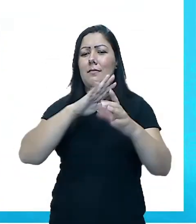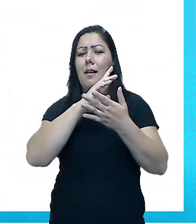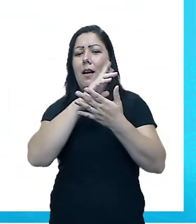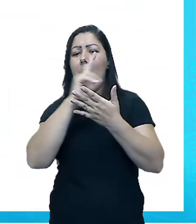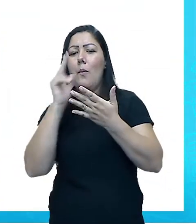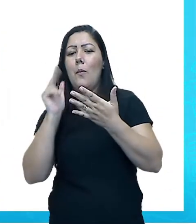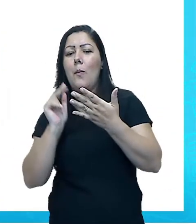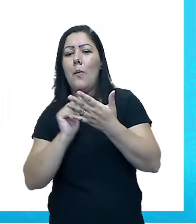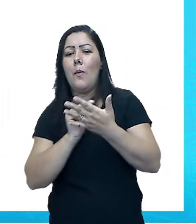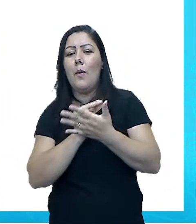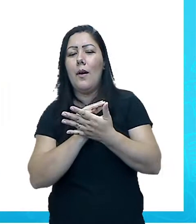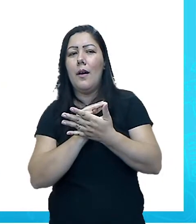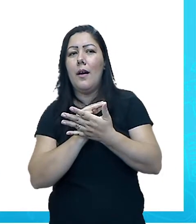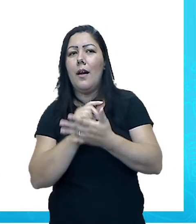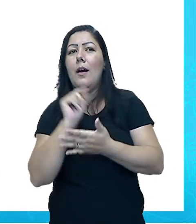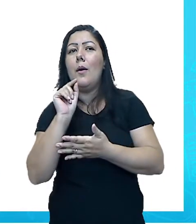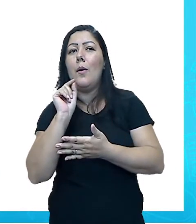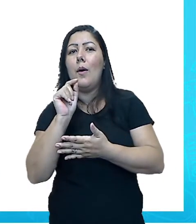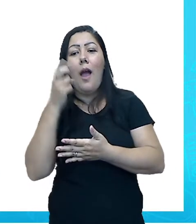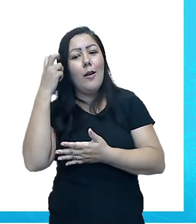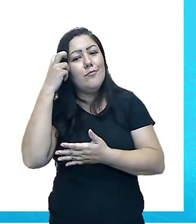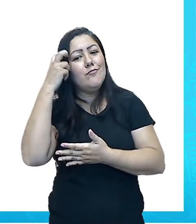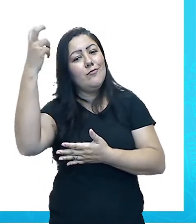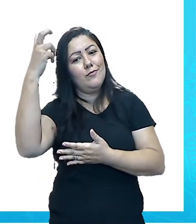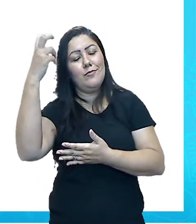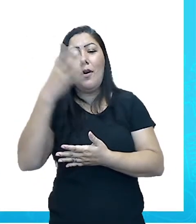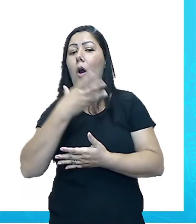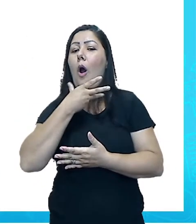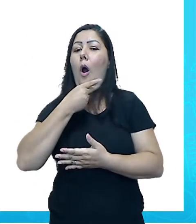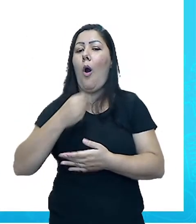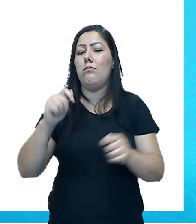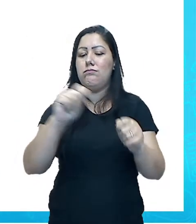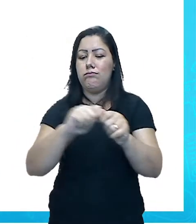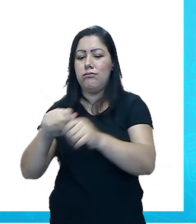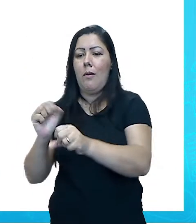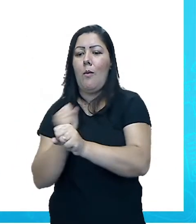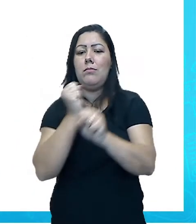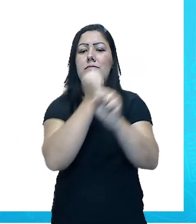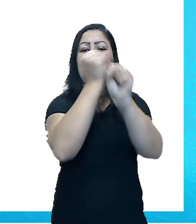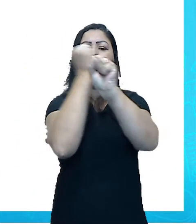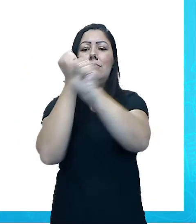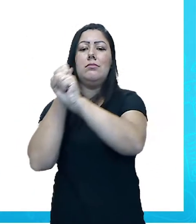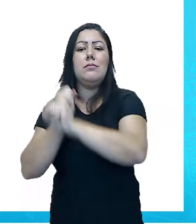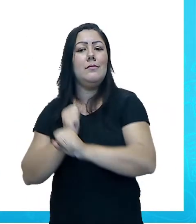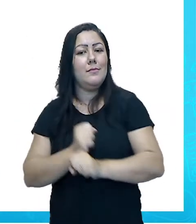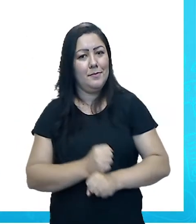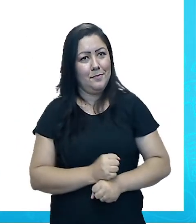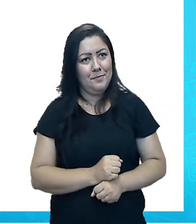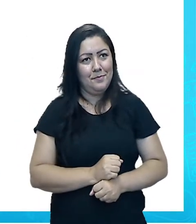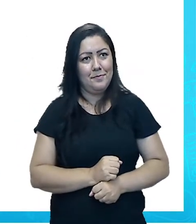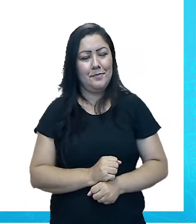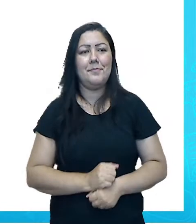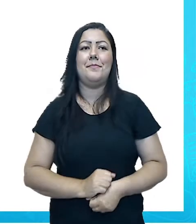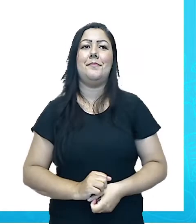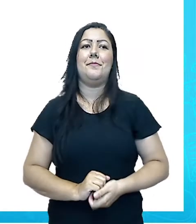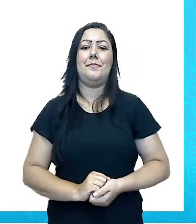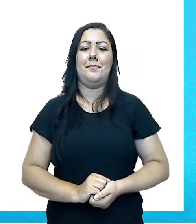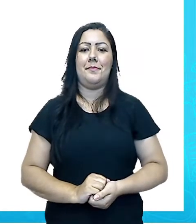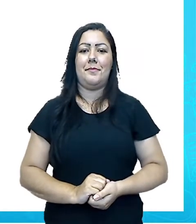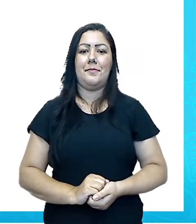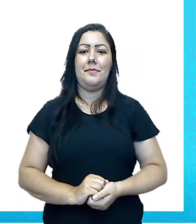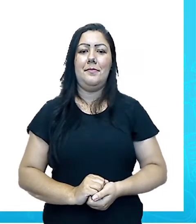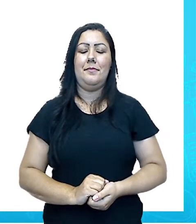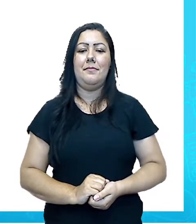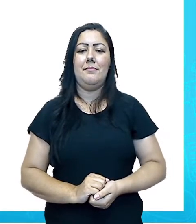humanizada. O homem, ela é o